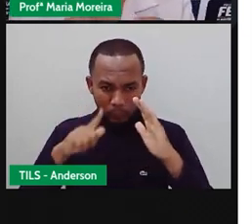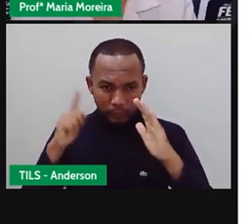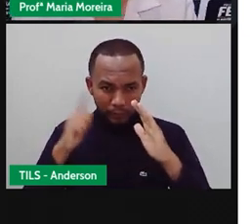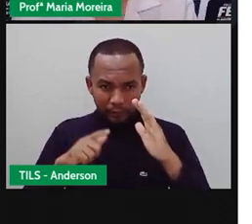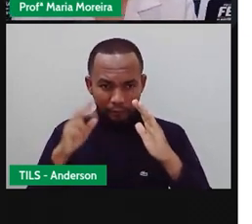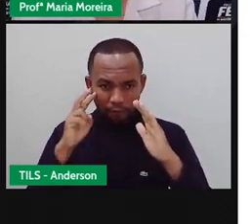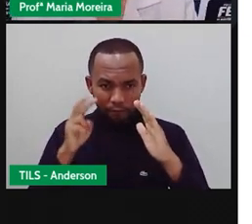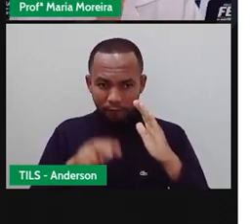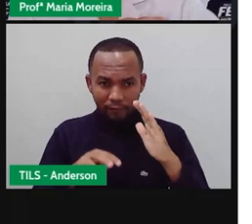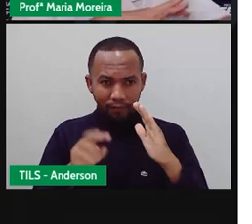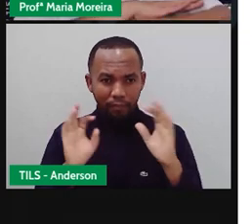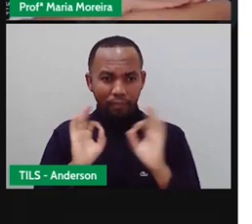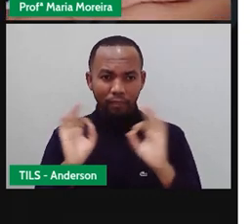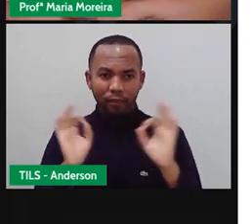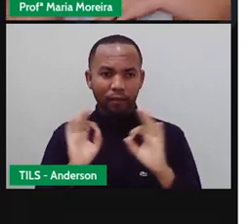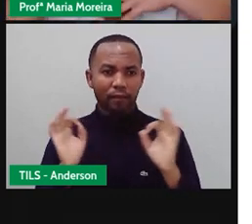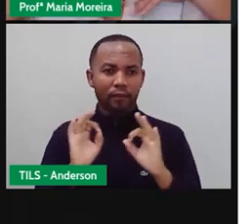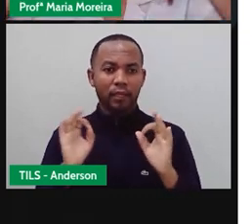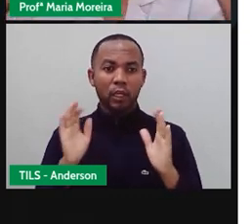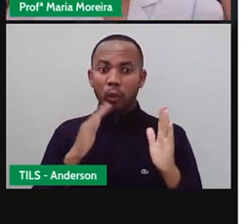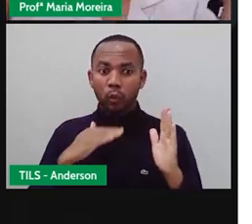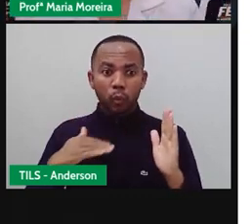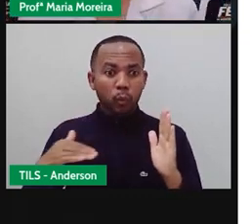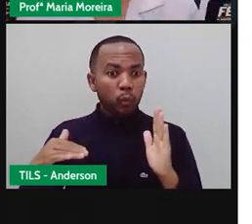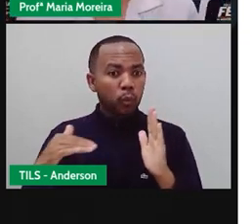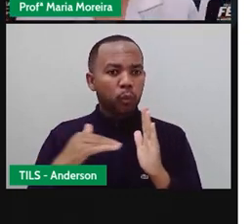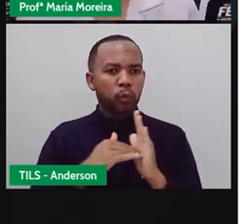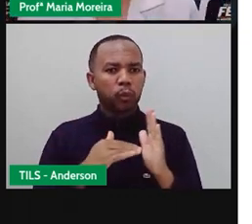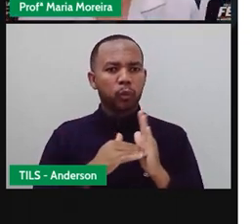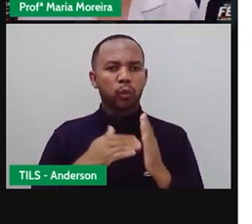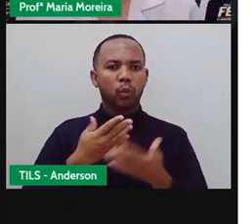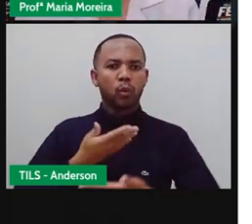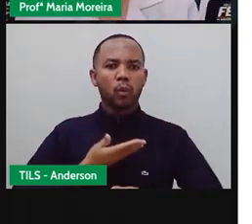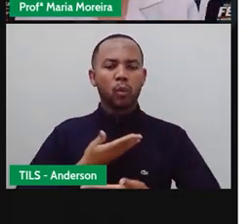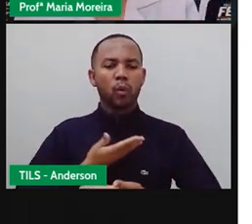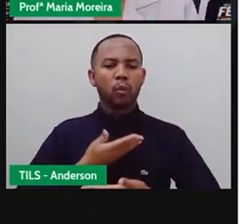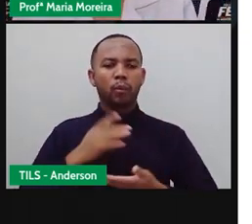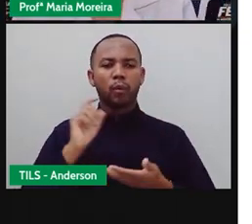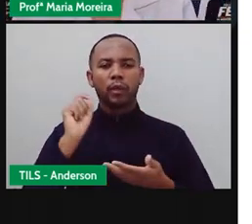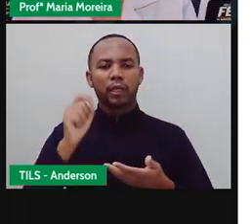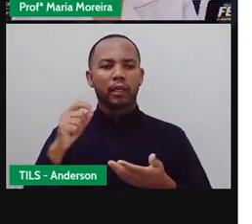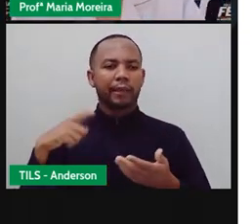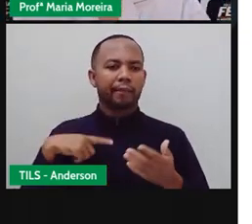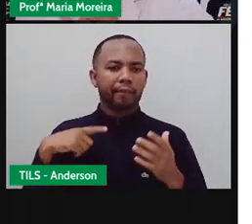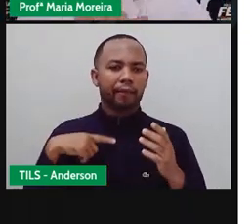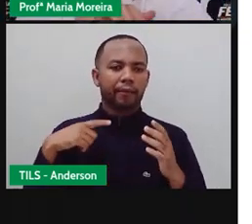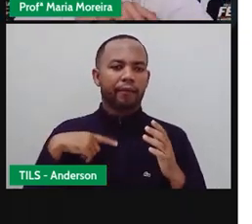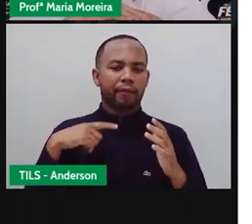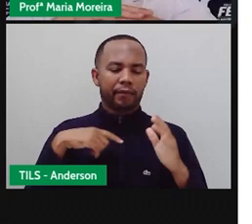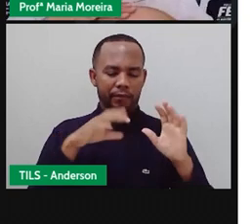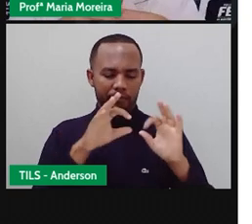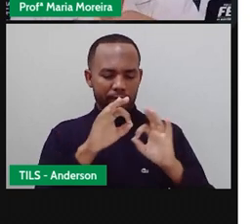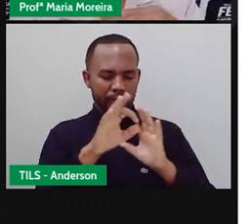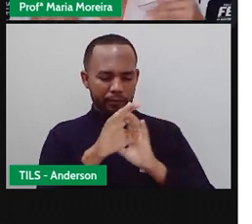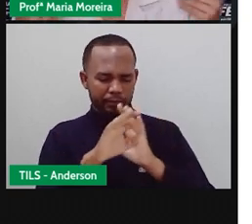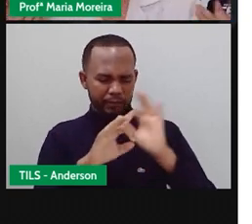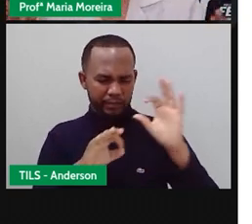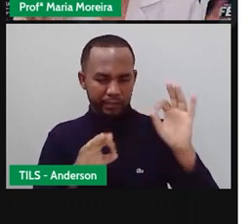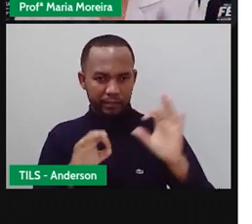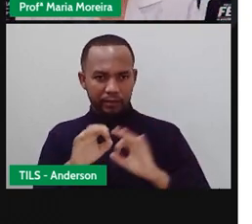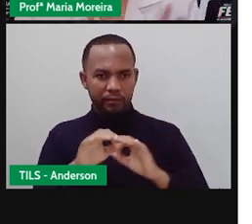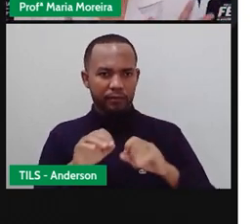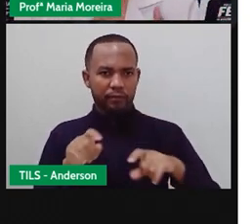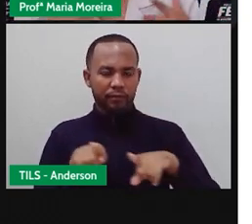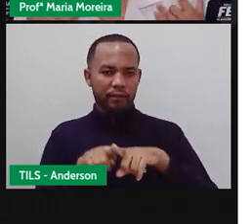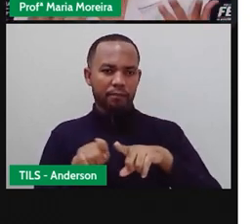ver a olho nu E aí tudo no nosso corpo É formado por células, tá? Epitelial Que é a da